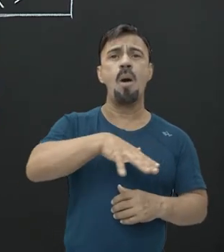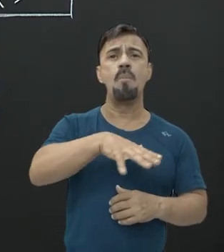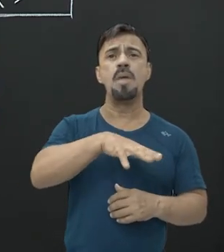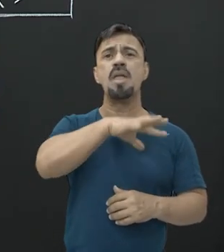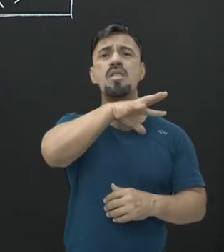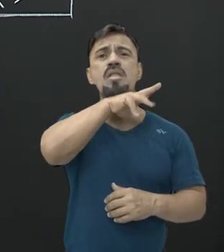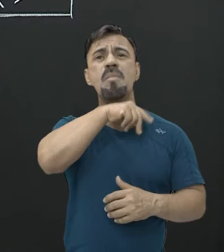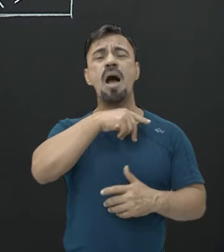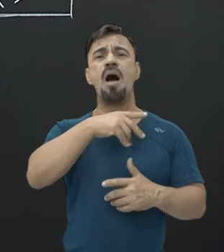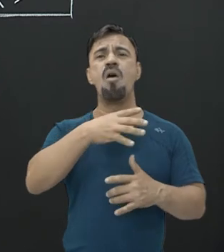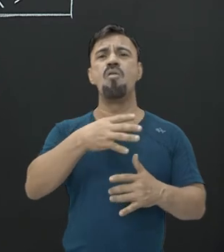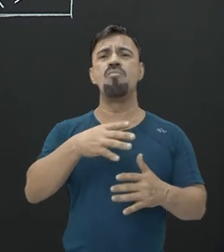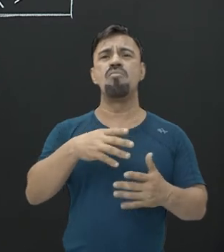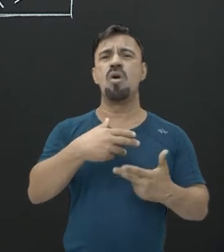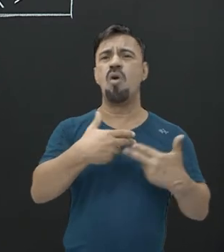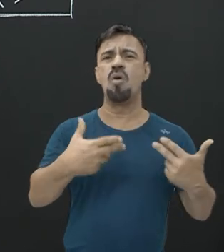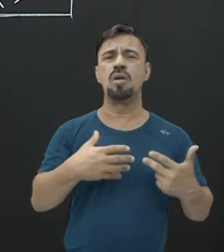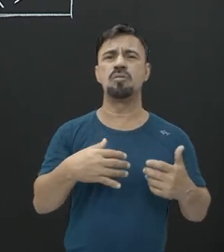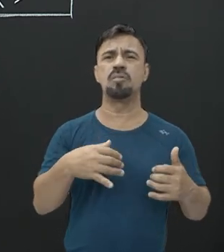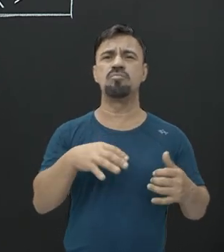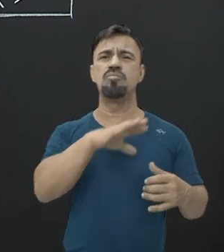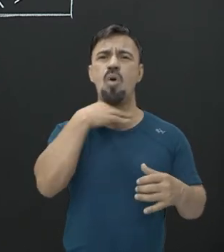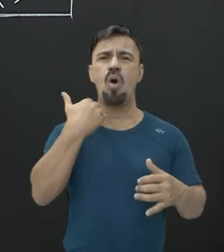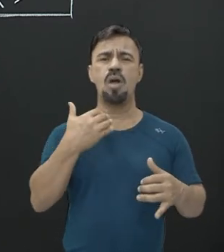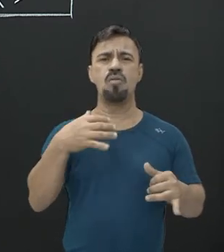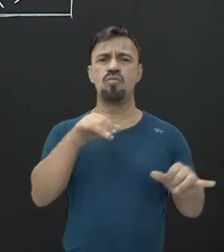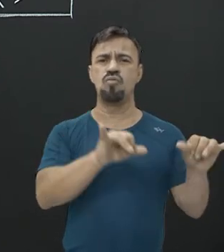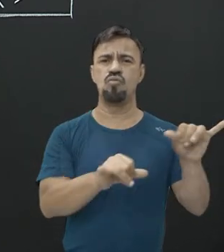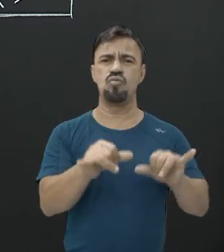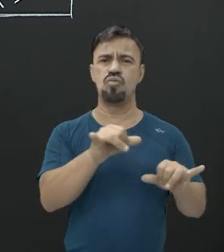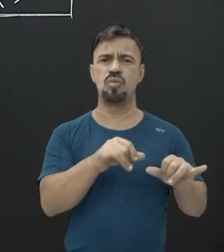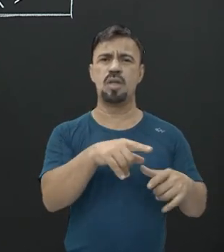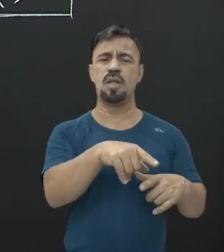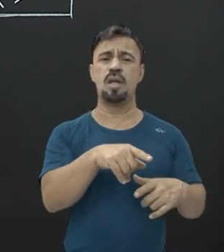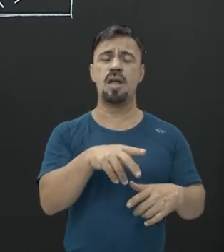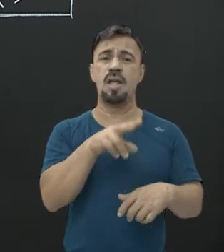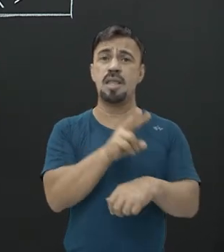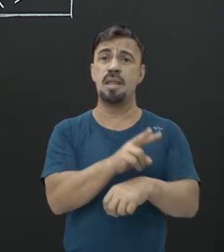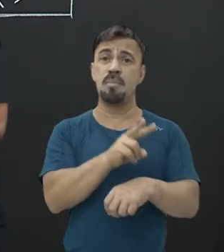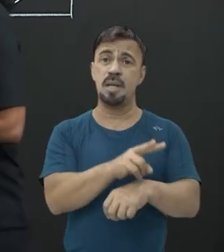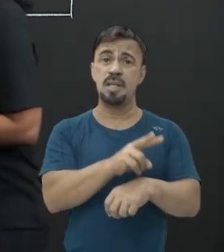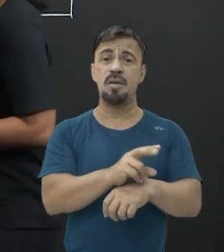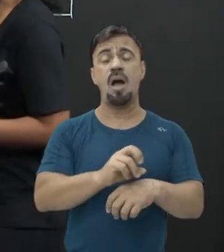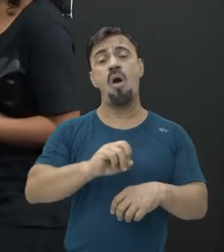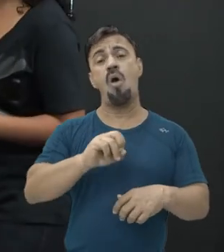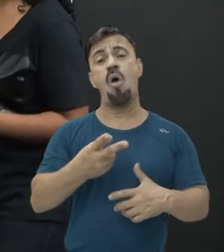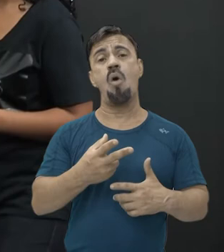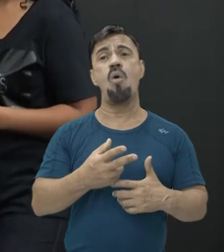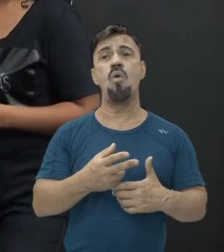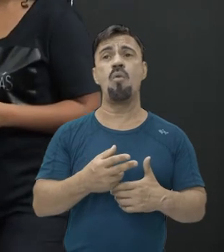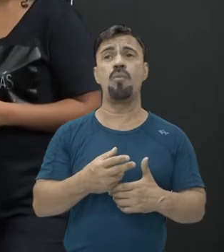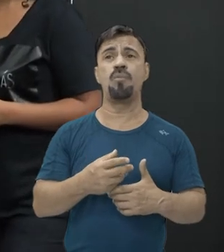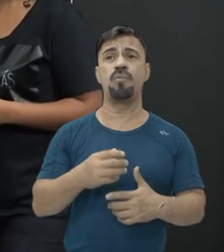produtos químicos ali, daquele ambiente, que a preservação foi ficando muito inteira. Ou até a chamada